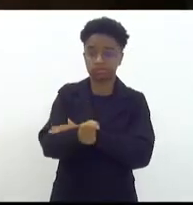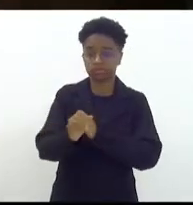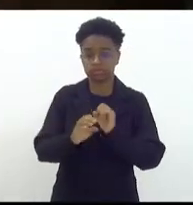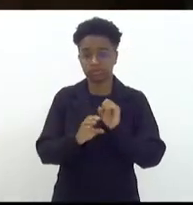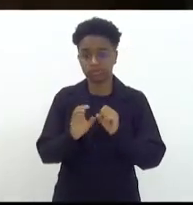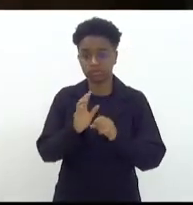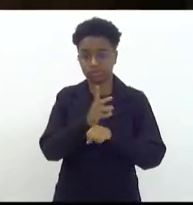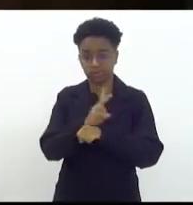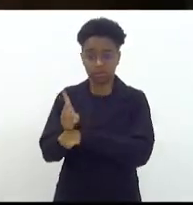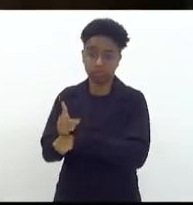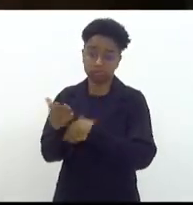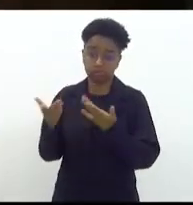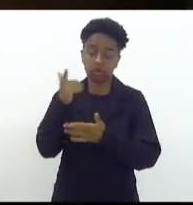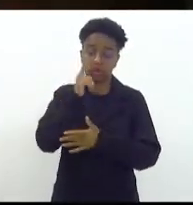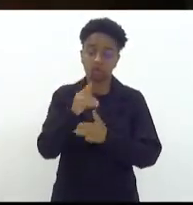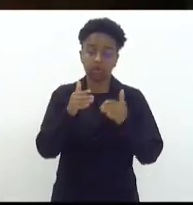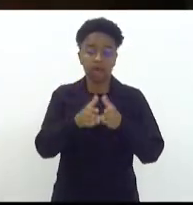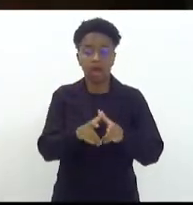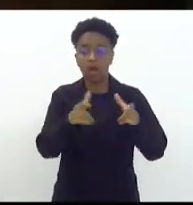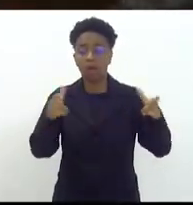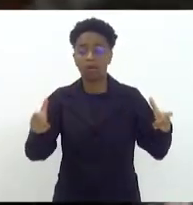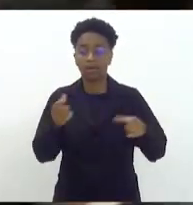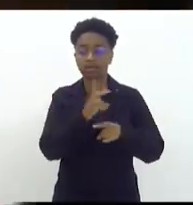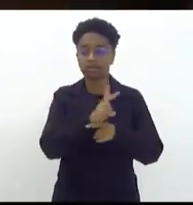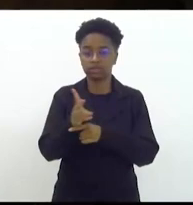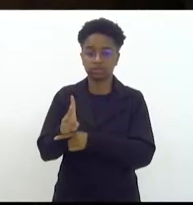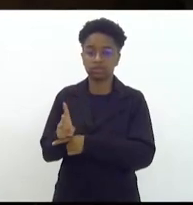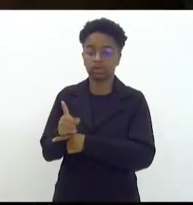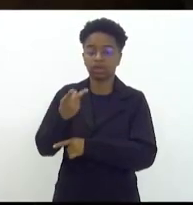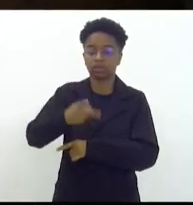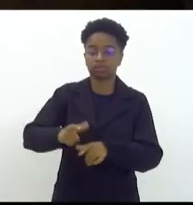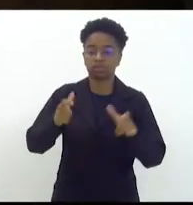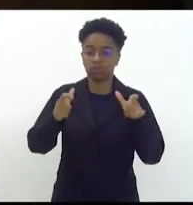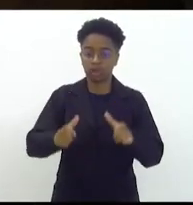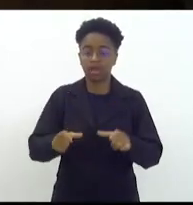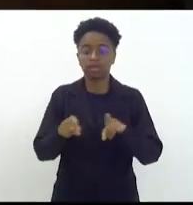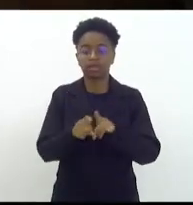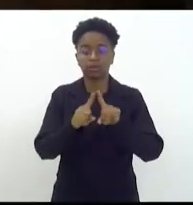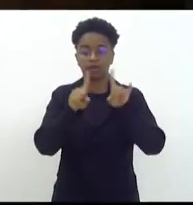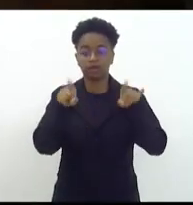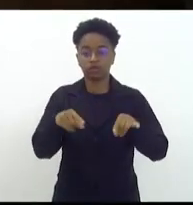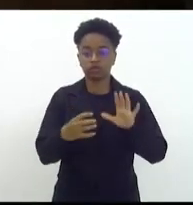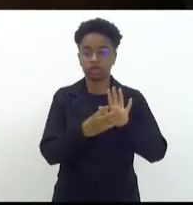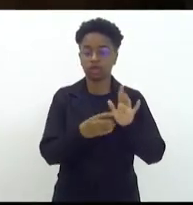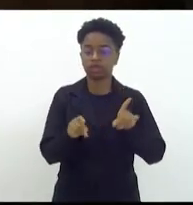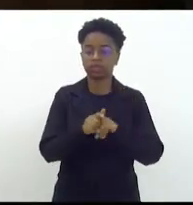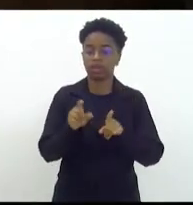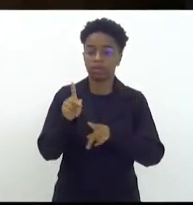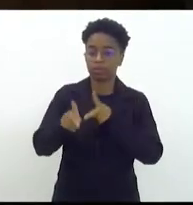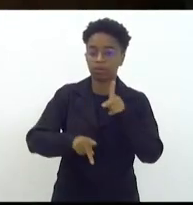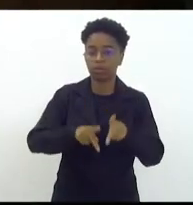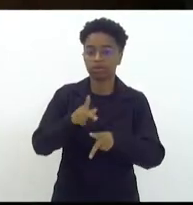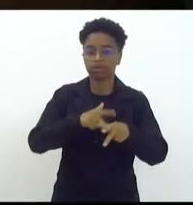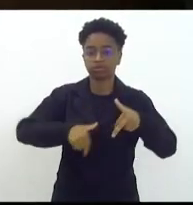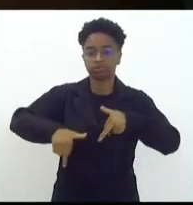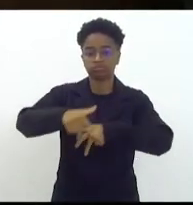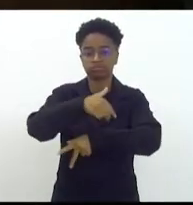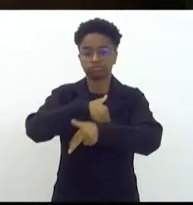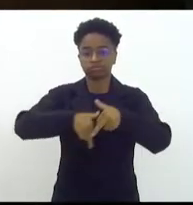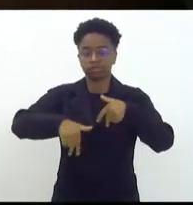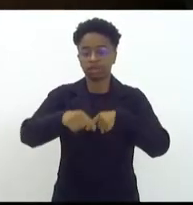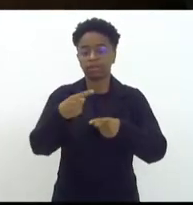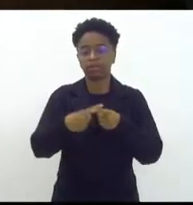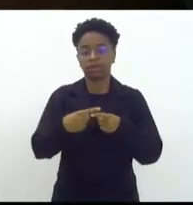segurança do estabelecimento dos seus próprios funcionários e da população que circula no entorno, porque há,